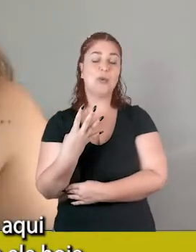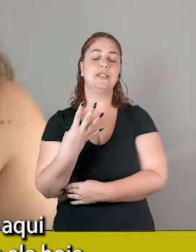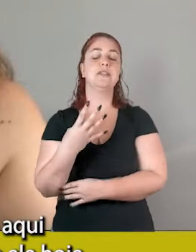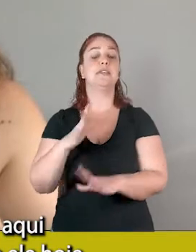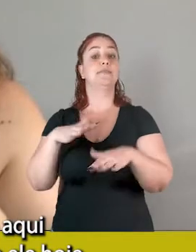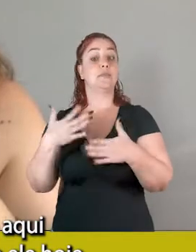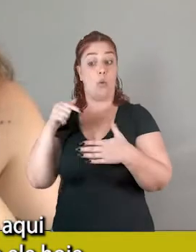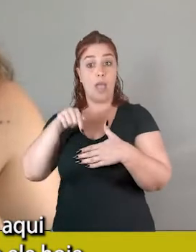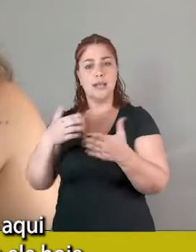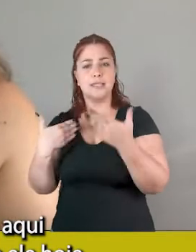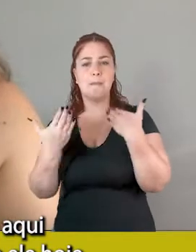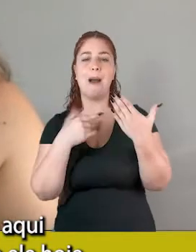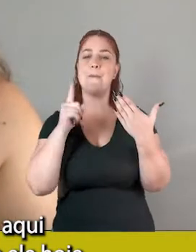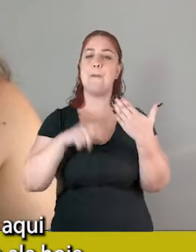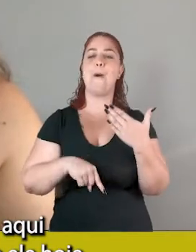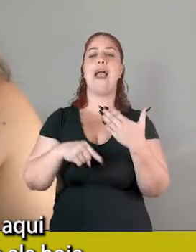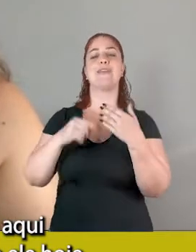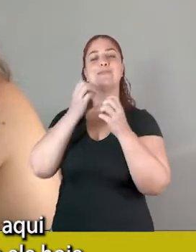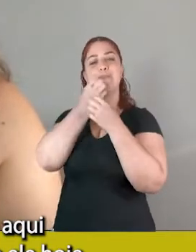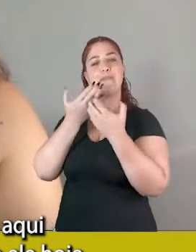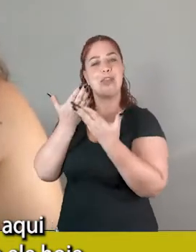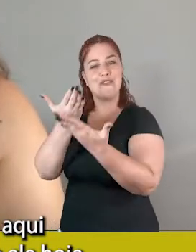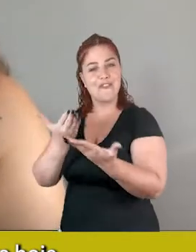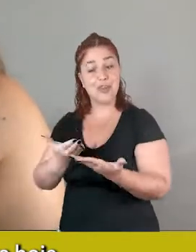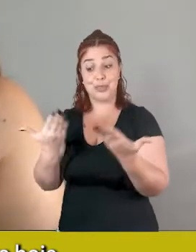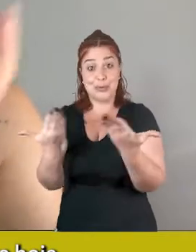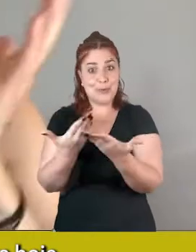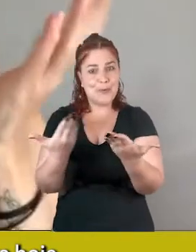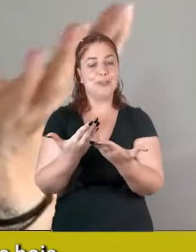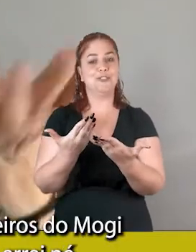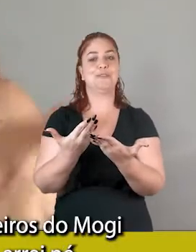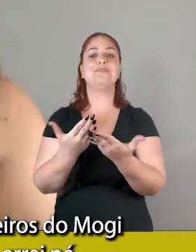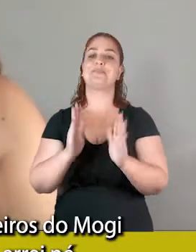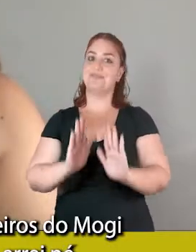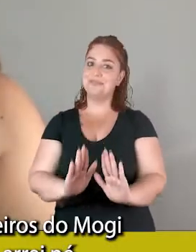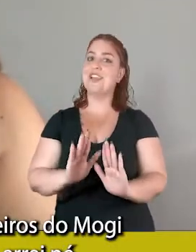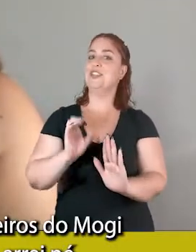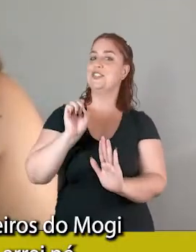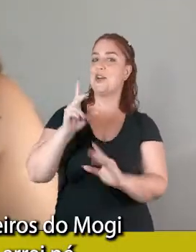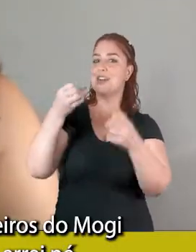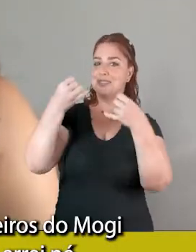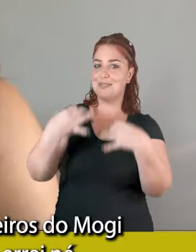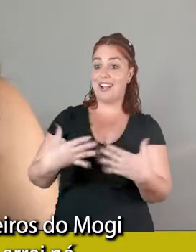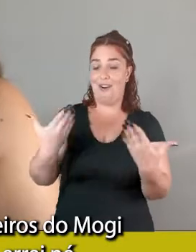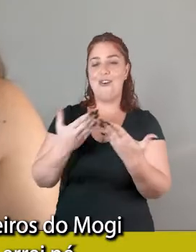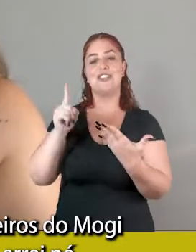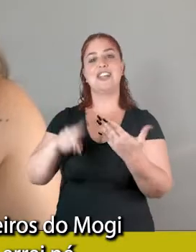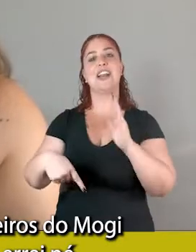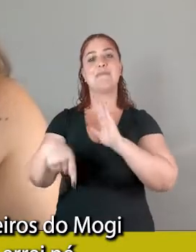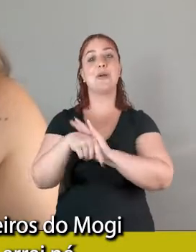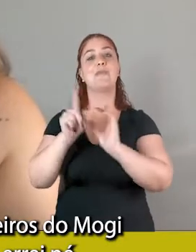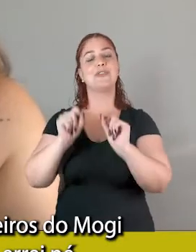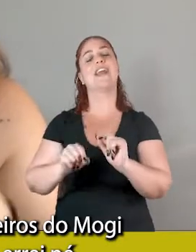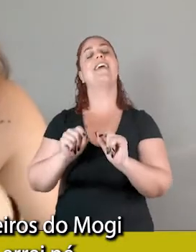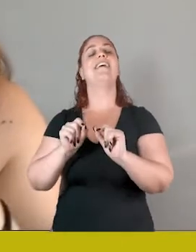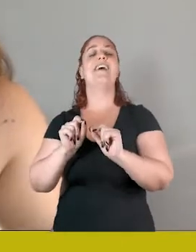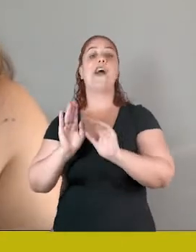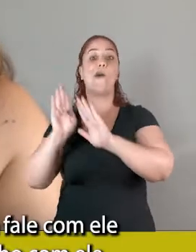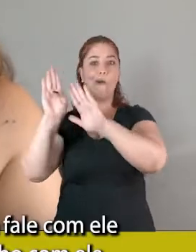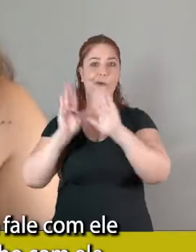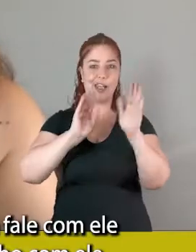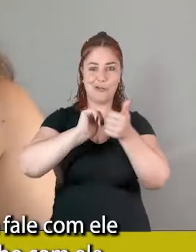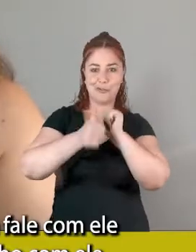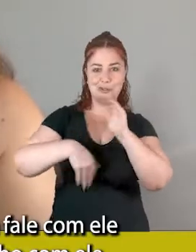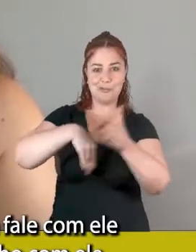nosso papo aqui das boas-vindas para ele hoje, ah, esqueci de falar que hoje ele é coordenador de goleiros do Mojimirim, saí tanto e errei, né?